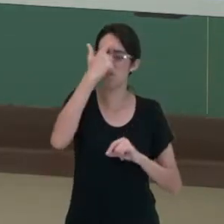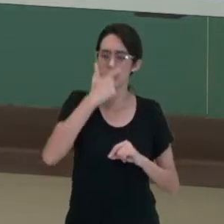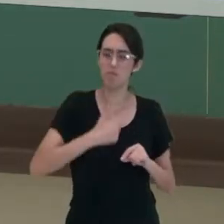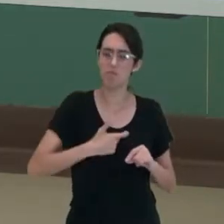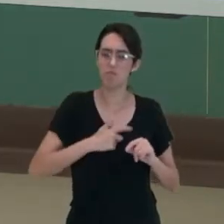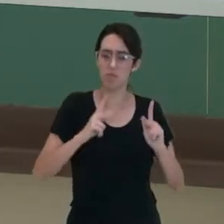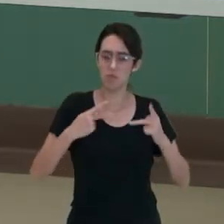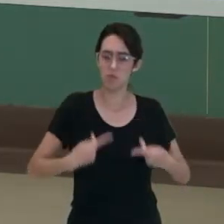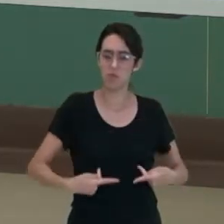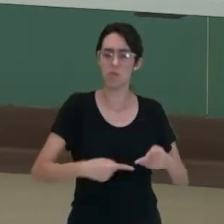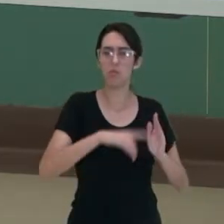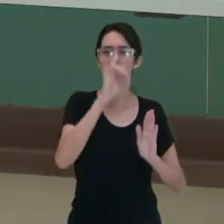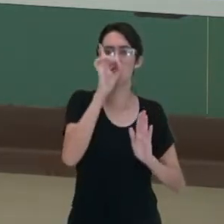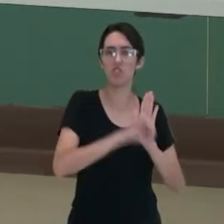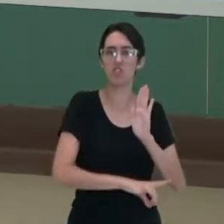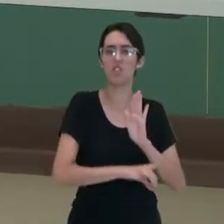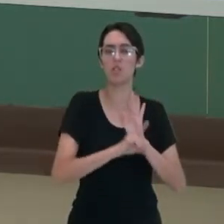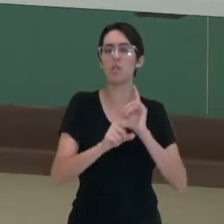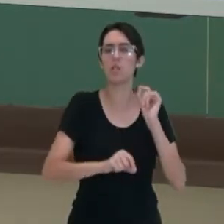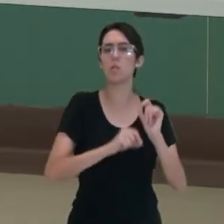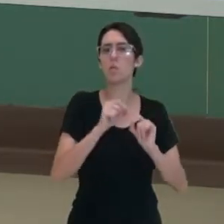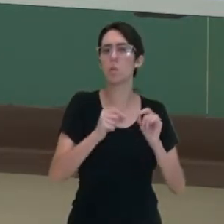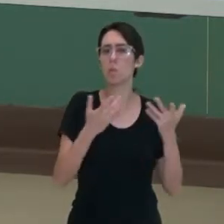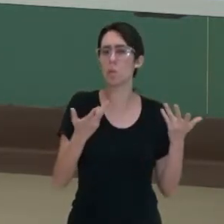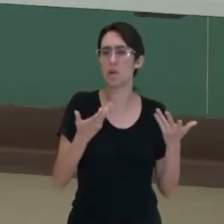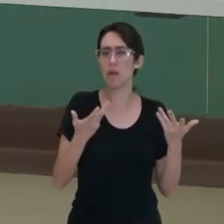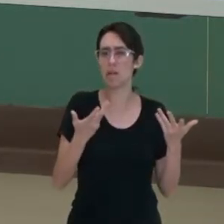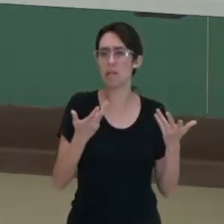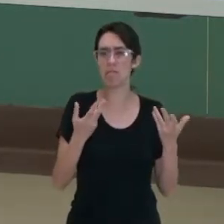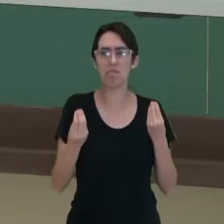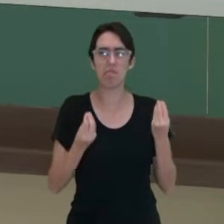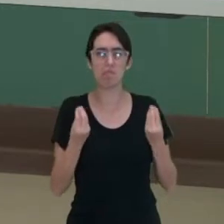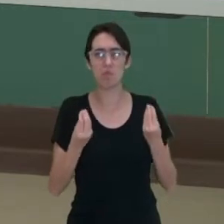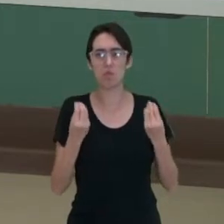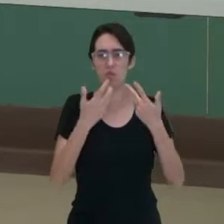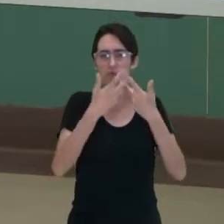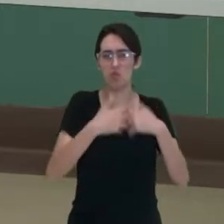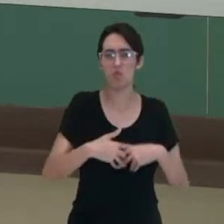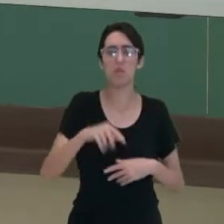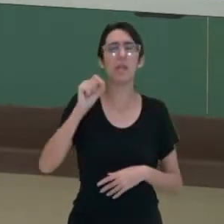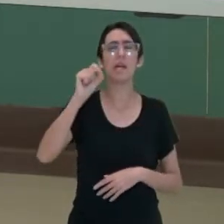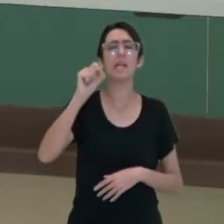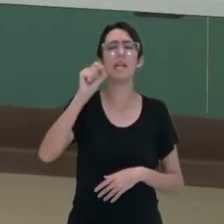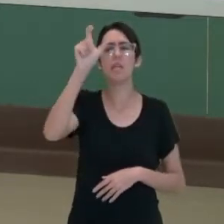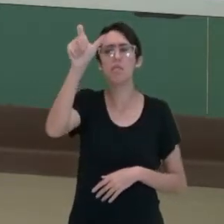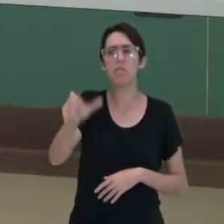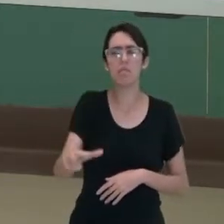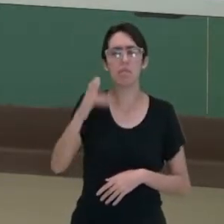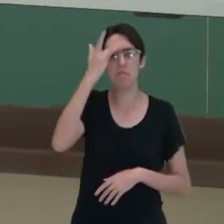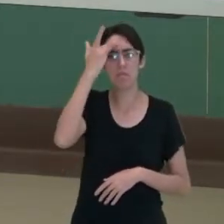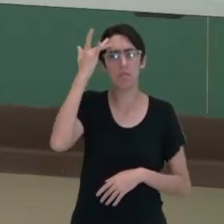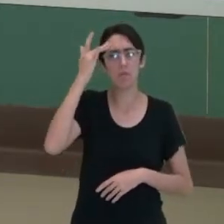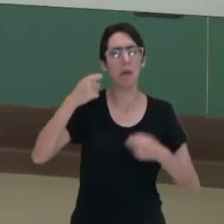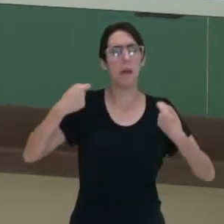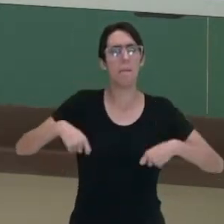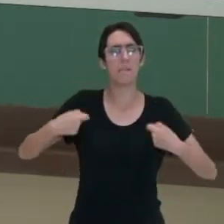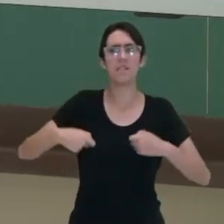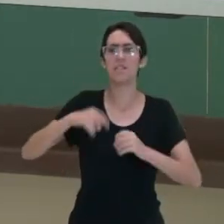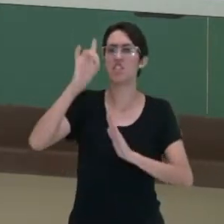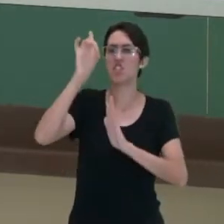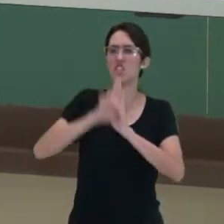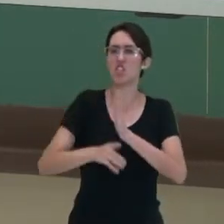humano direito e o que é não ser direito? Quem é digno de ter a sua própria